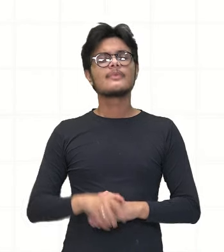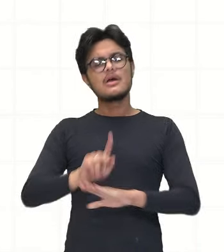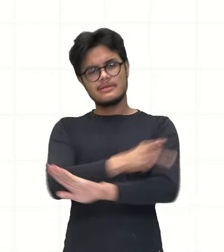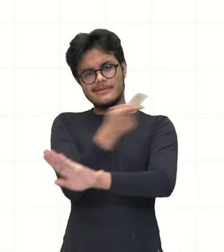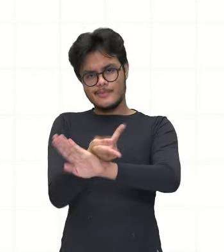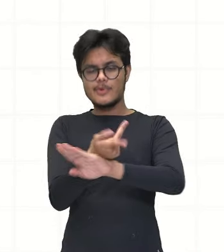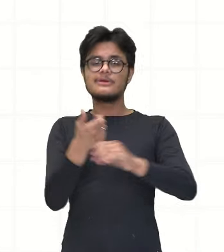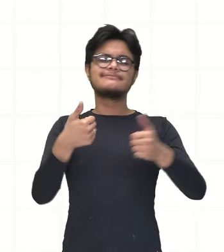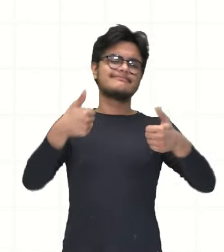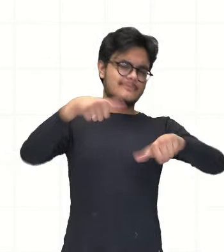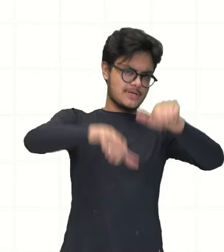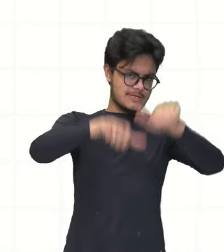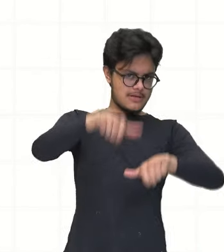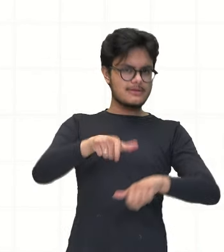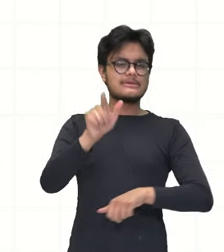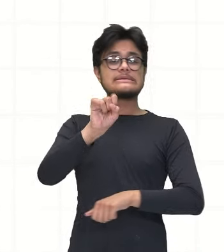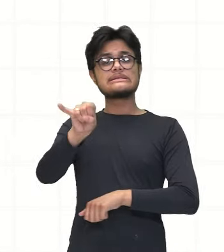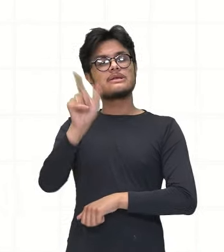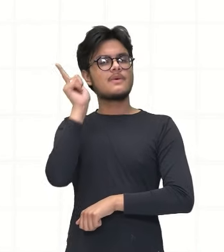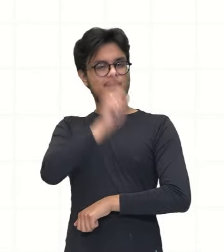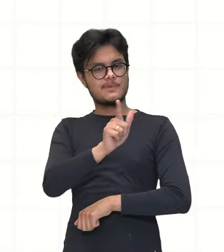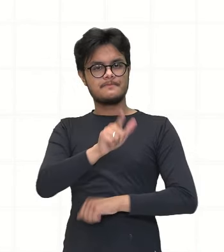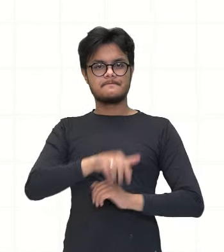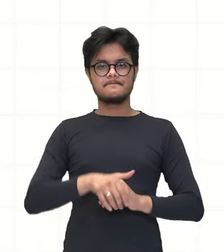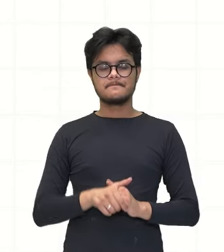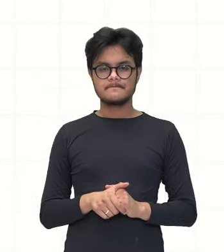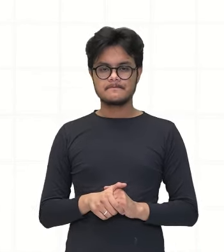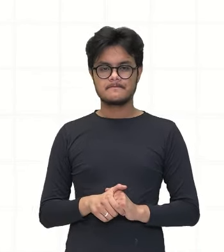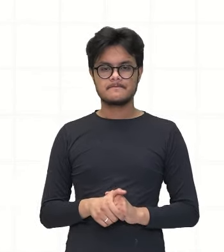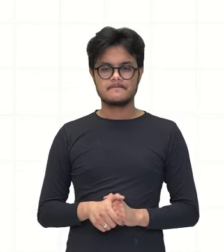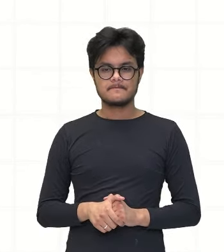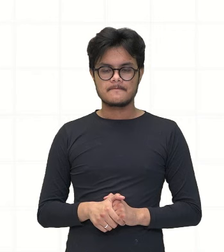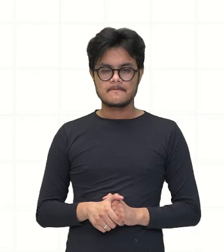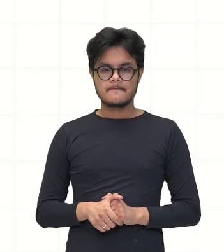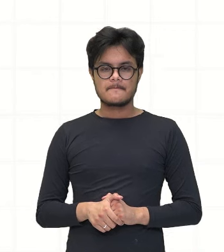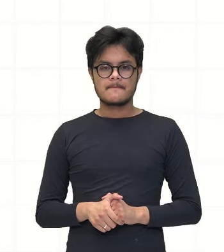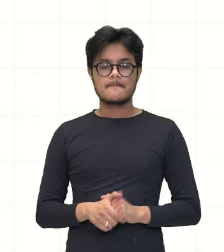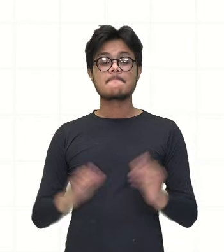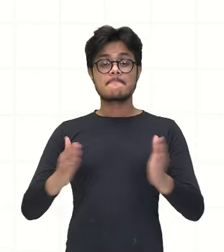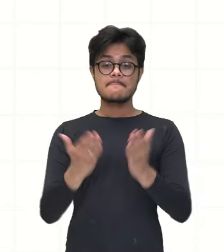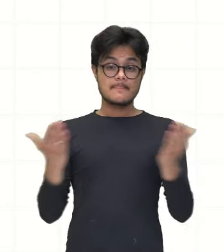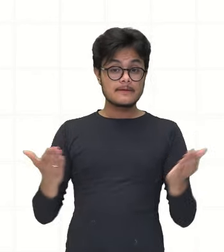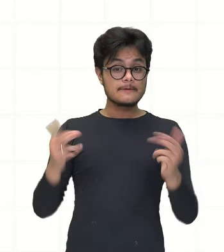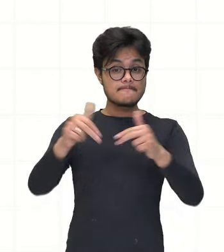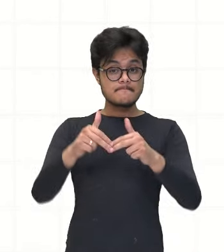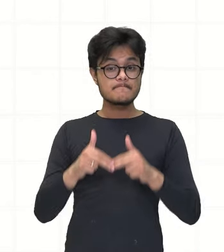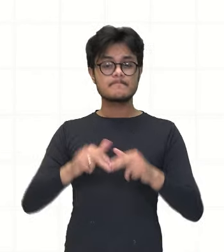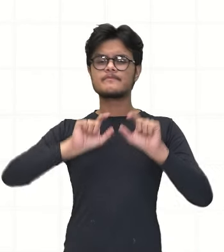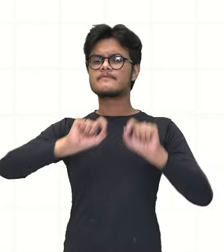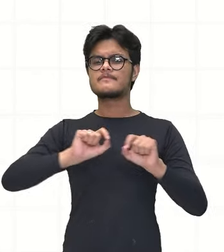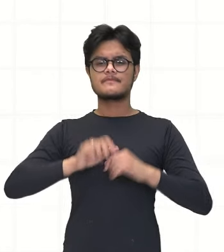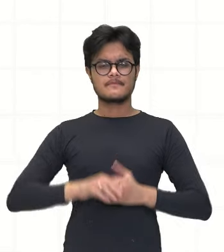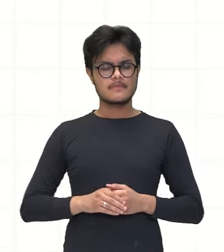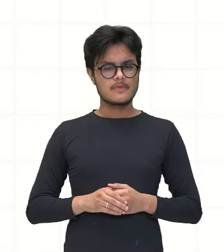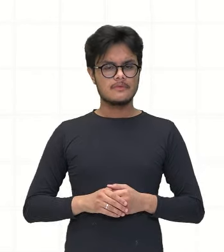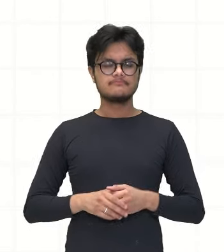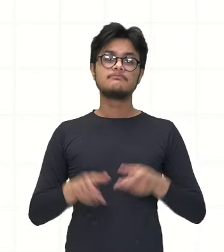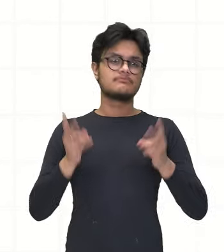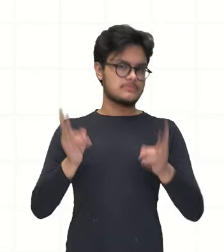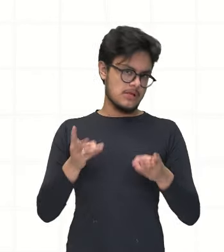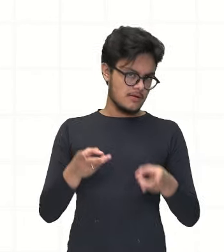quantos tijolos ainda dá para colocar aí nesse veículo. Então, para isso, eu vou fazer